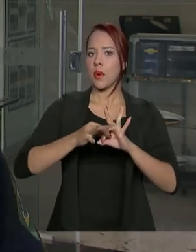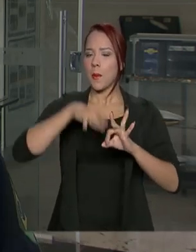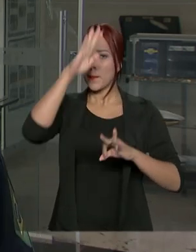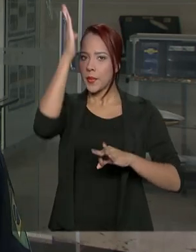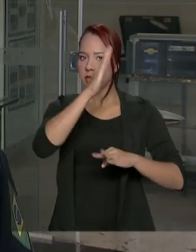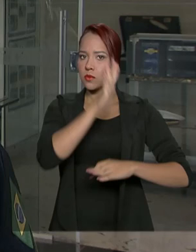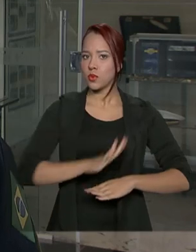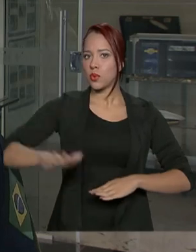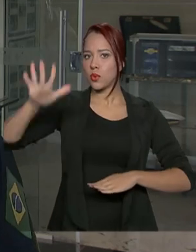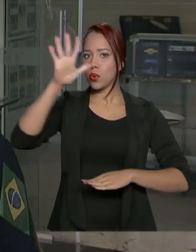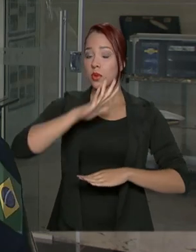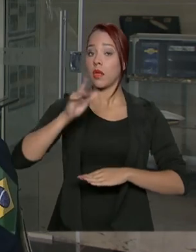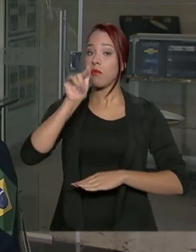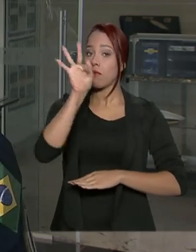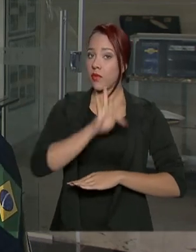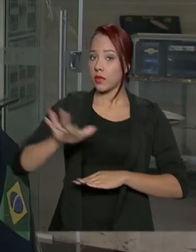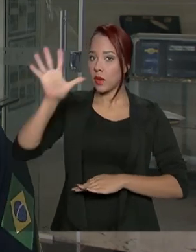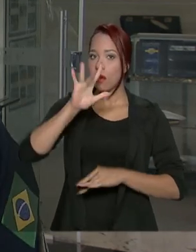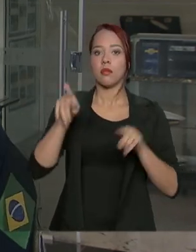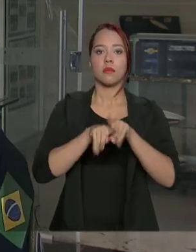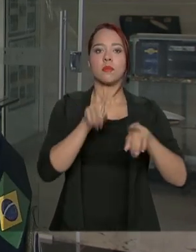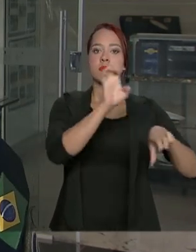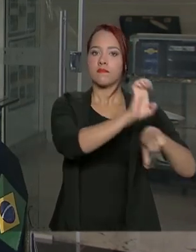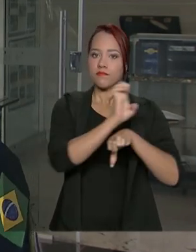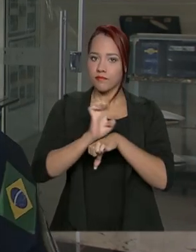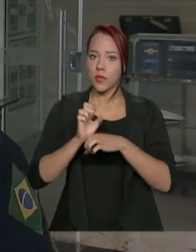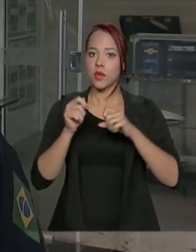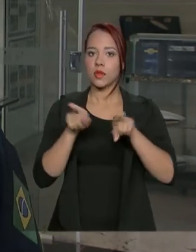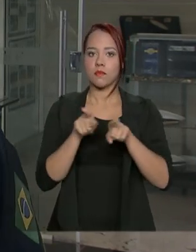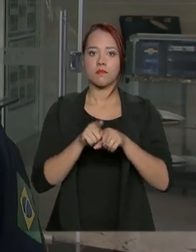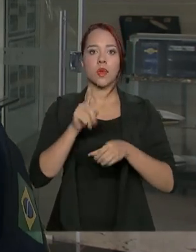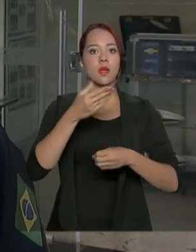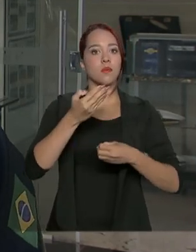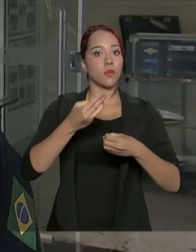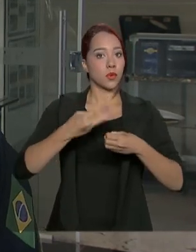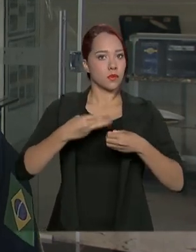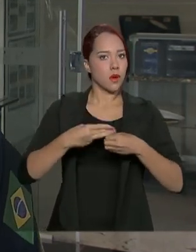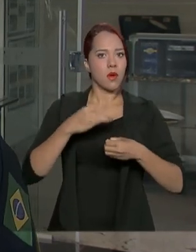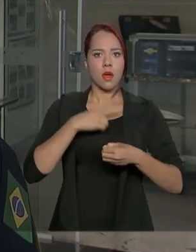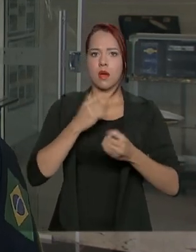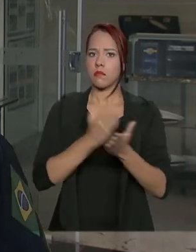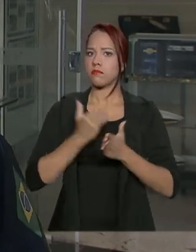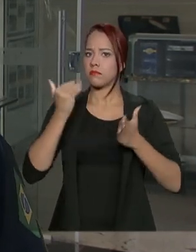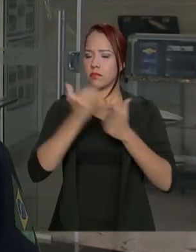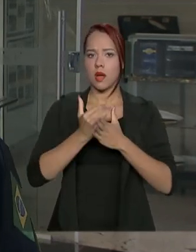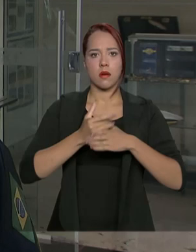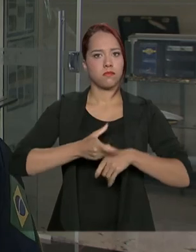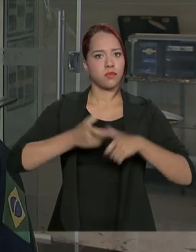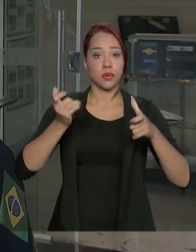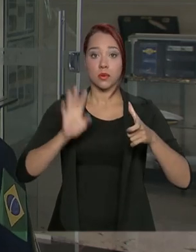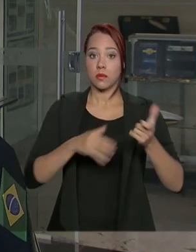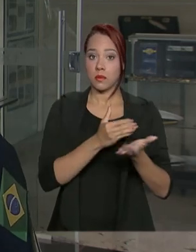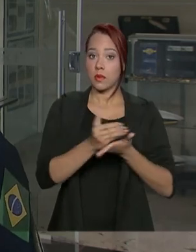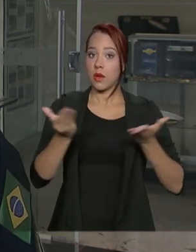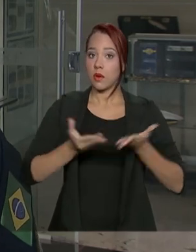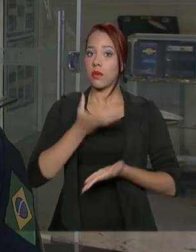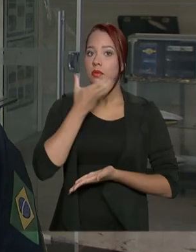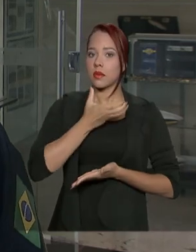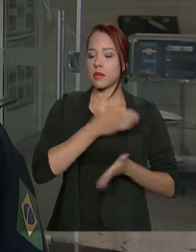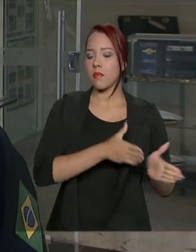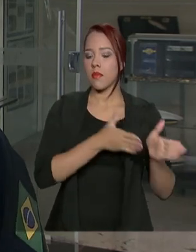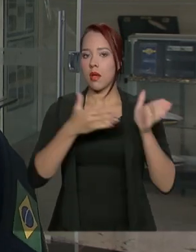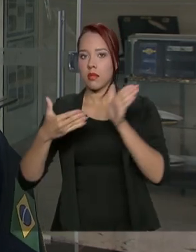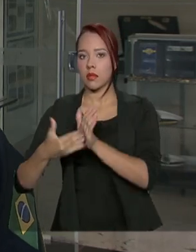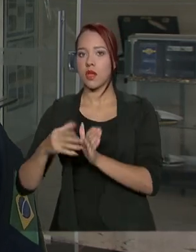tanto na esfera federal como nas esferas estaduais e municipais. Então, ela é a maior operação, ela começa já agora em dezembro e vai até o dia